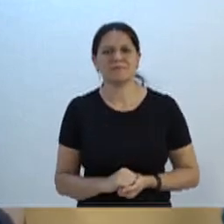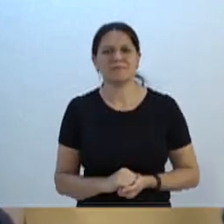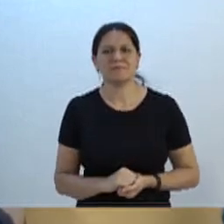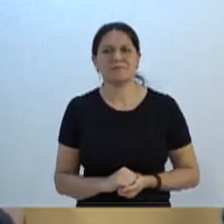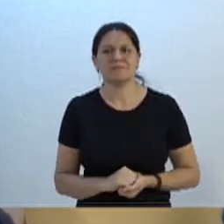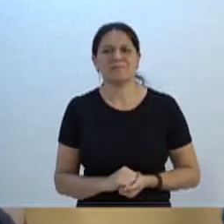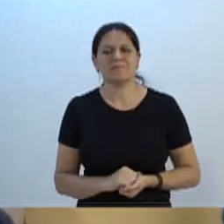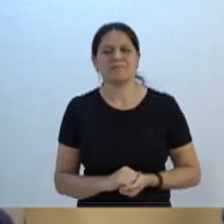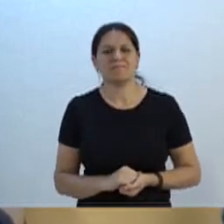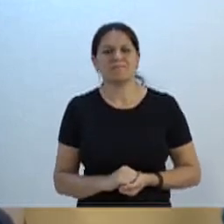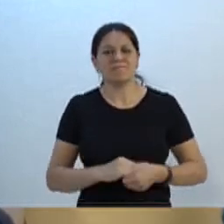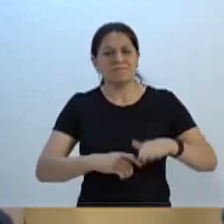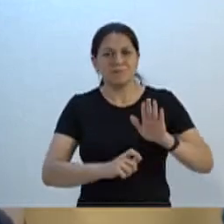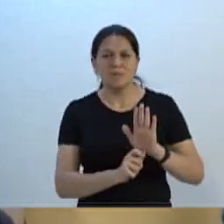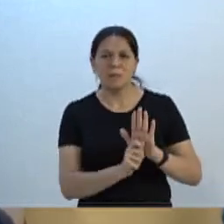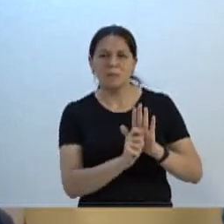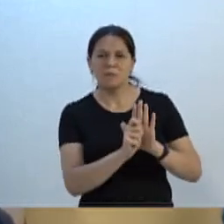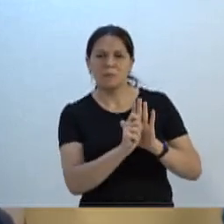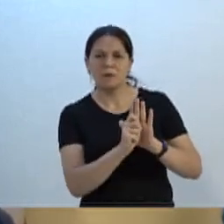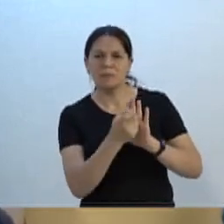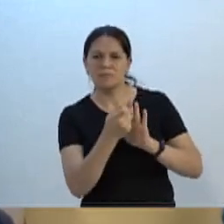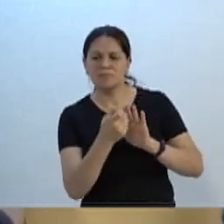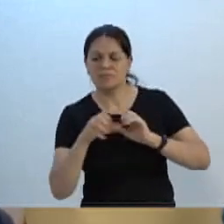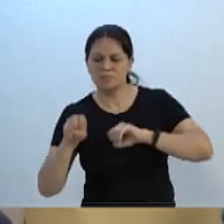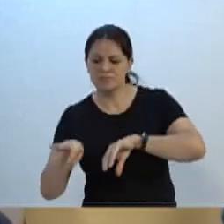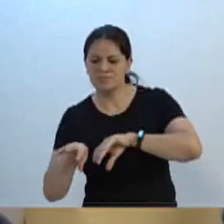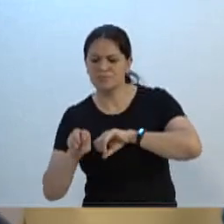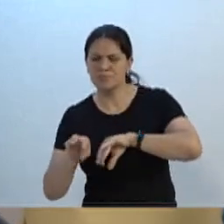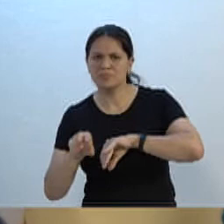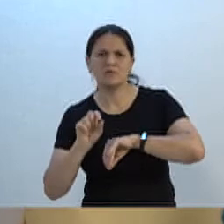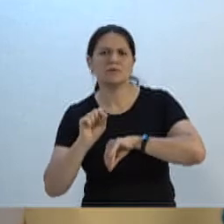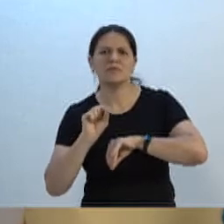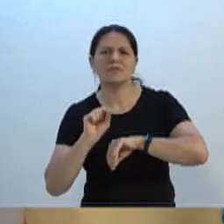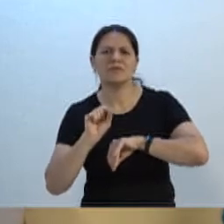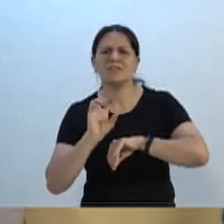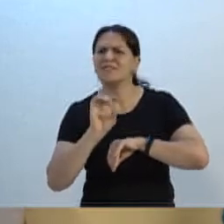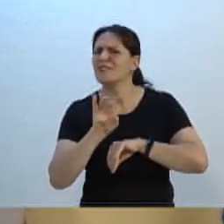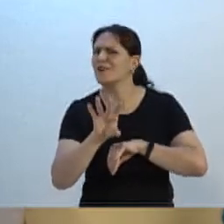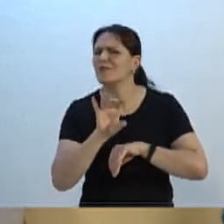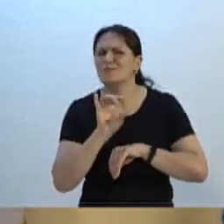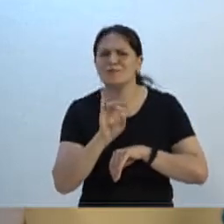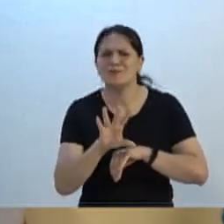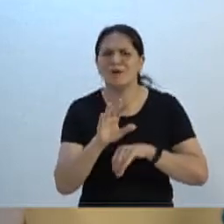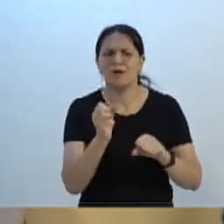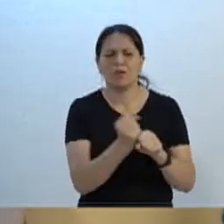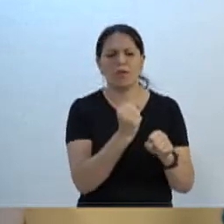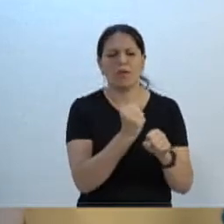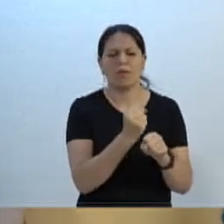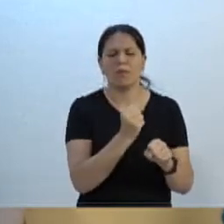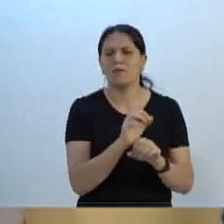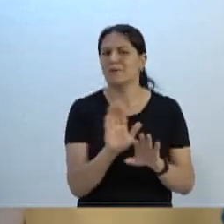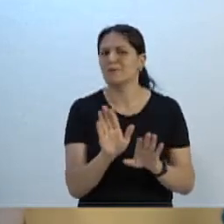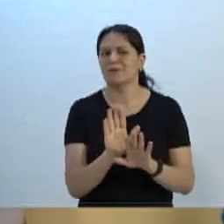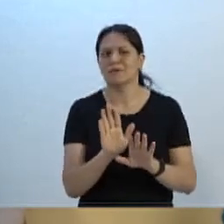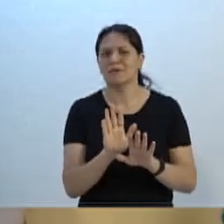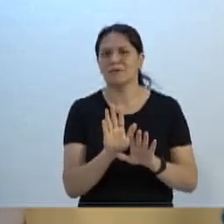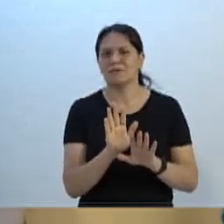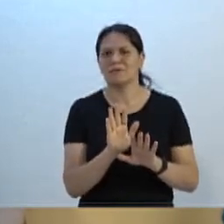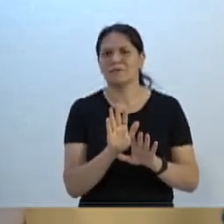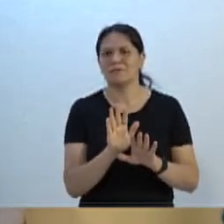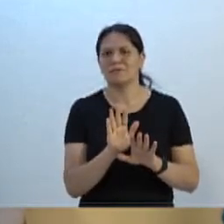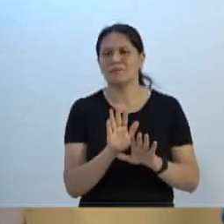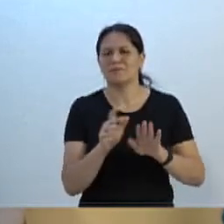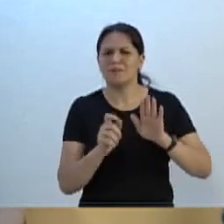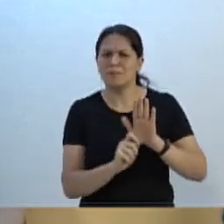Investir na educação é mais do que investir numa simples obra. O